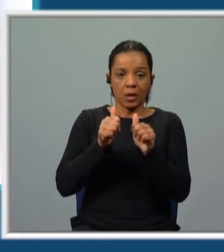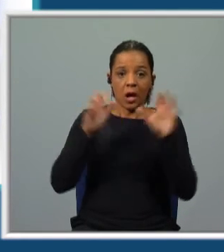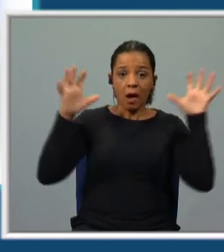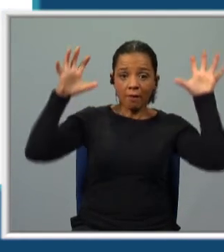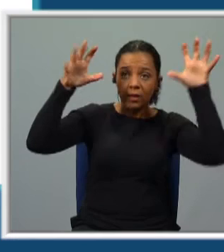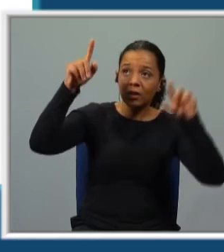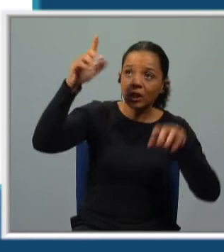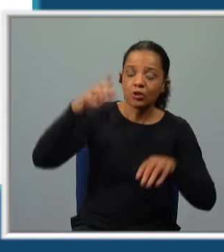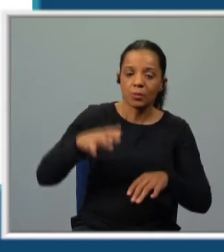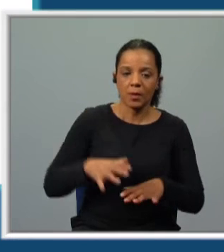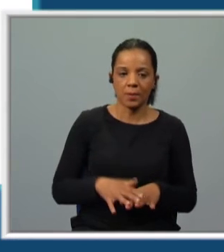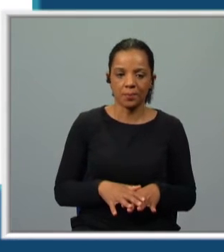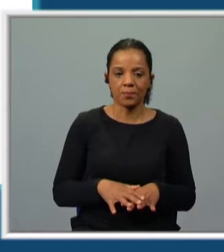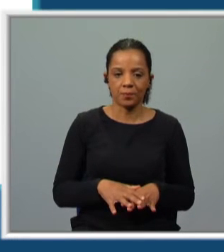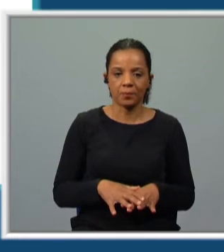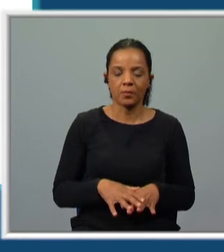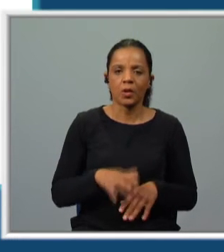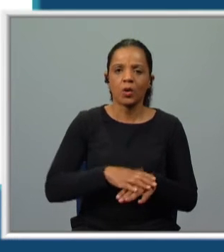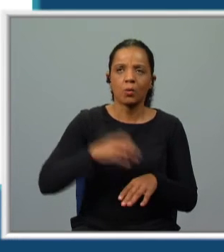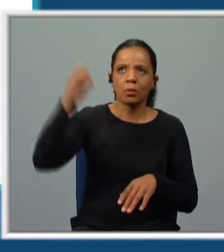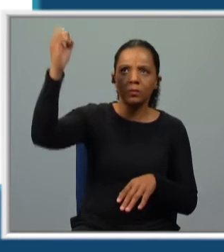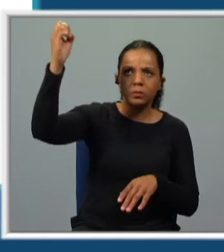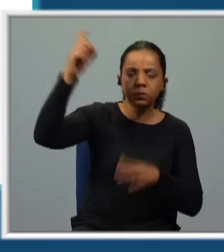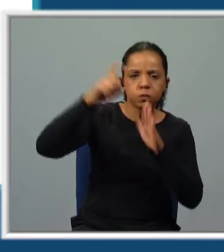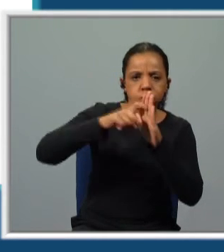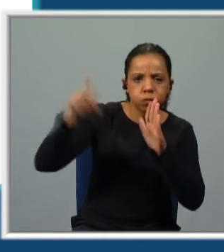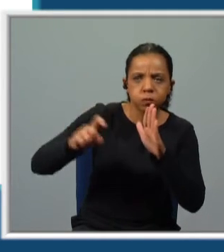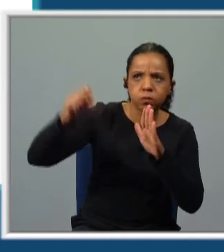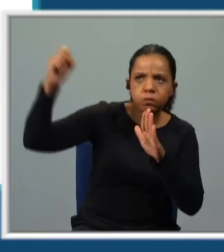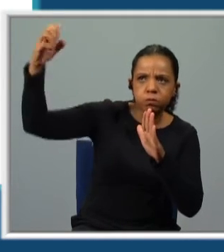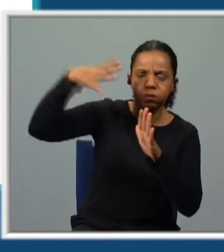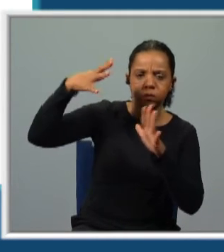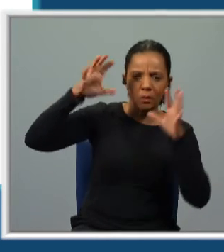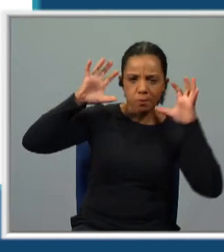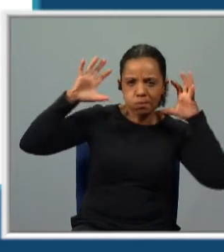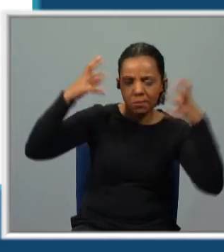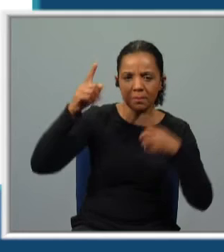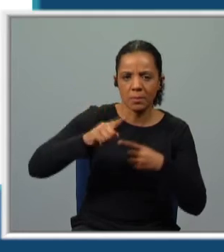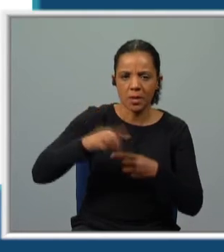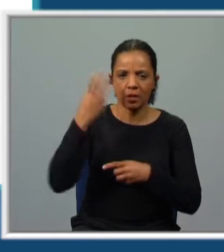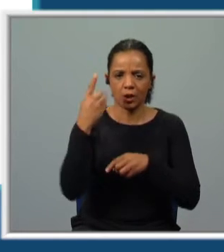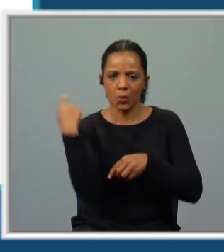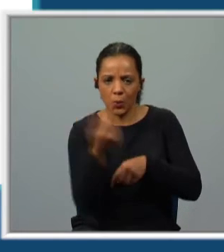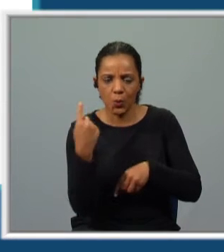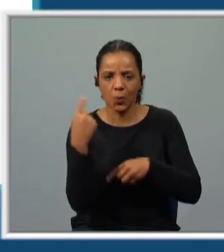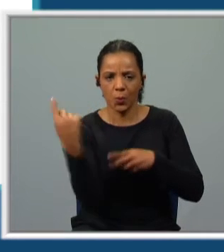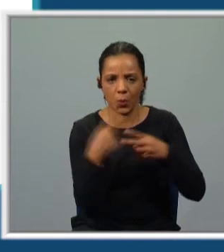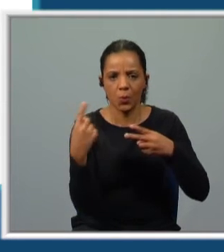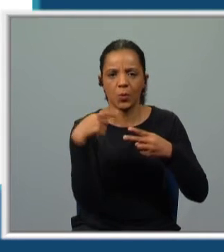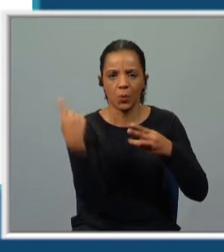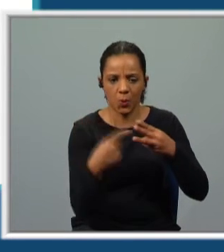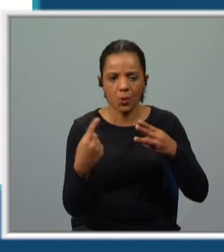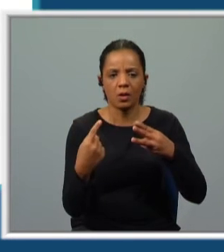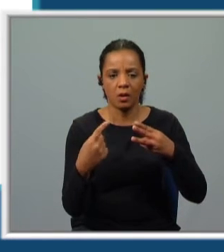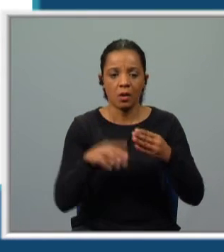Ah, avantesma. Iluminado pelos relâmpagos, o mostrengo à volta da nau rodou três vezes. Três vezes rodou imundo e